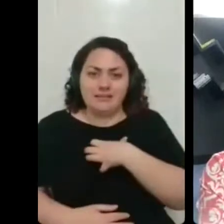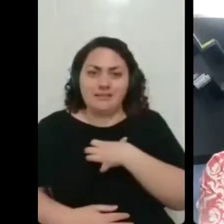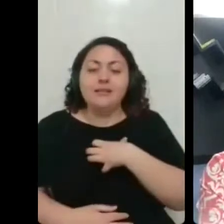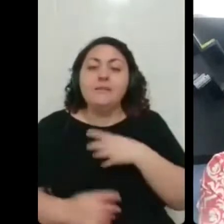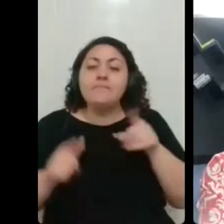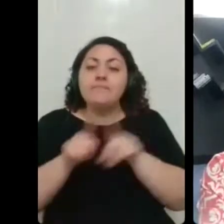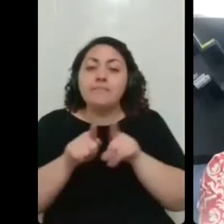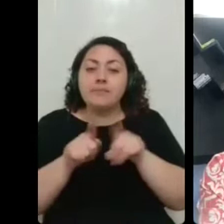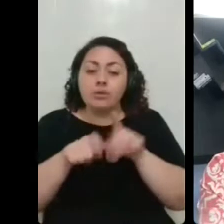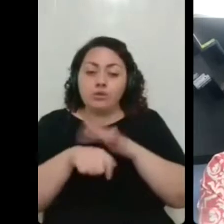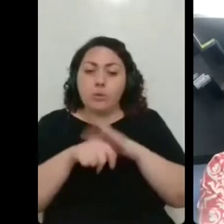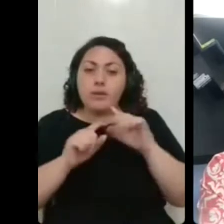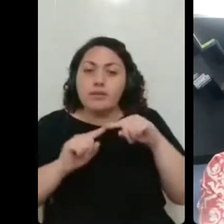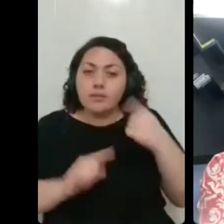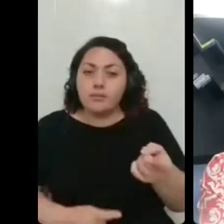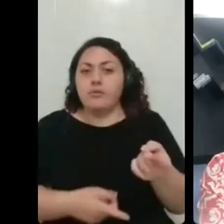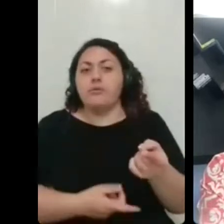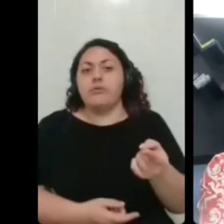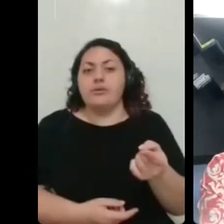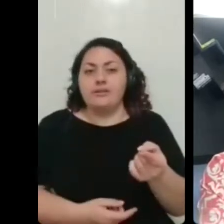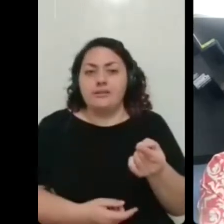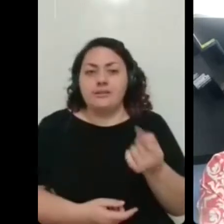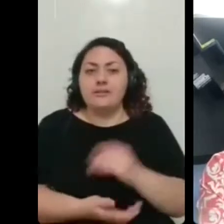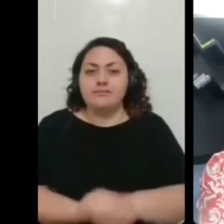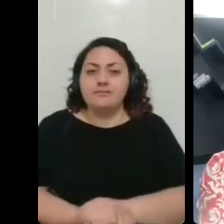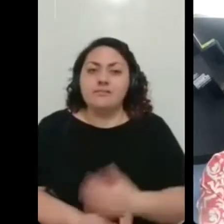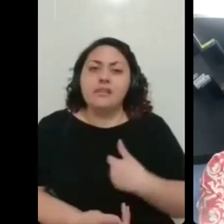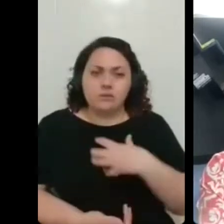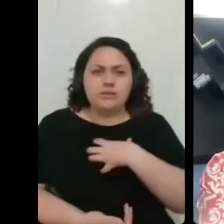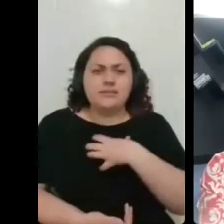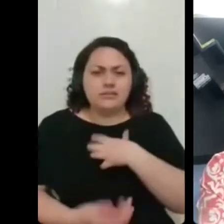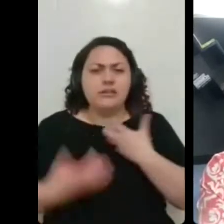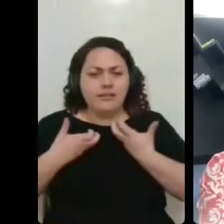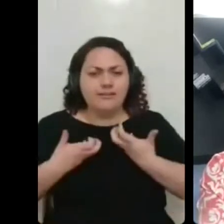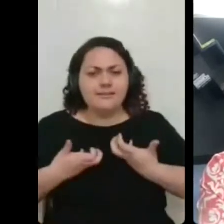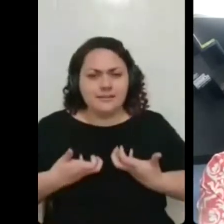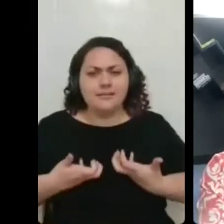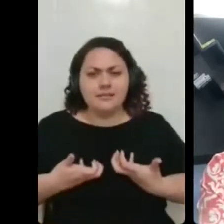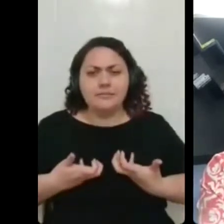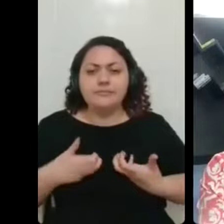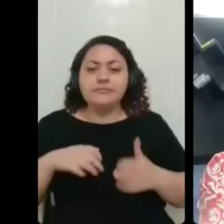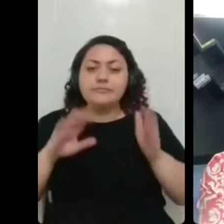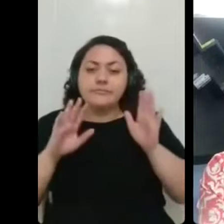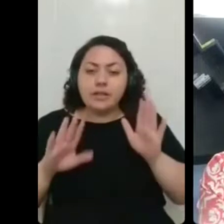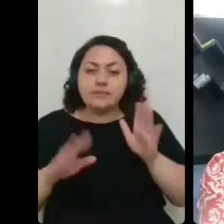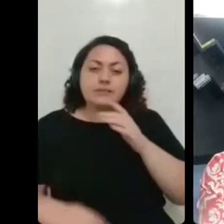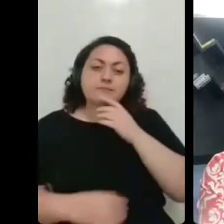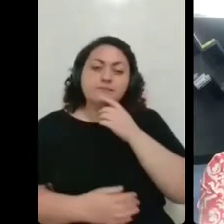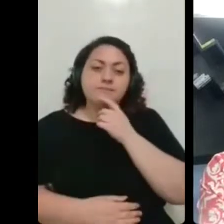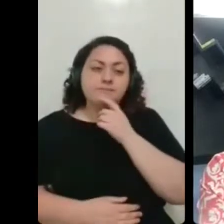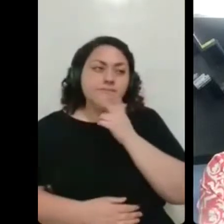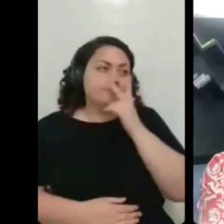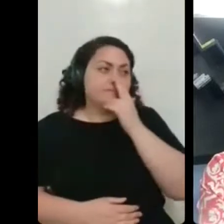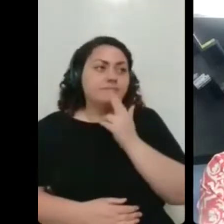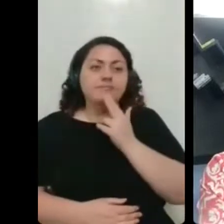a doença assim eu ainda fiquei bastante cansada mas eu digo mesmo assim por eu ter acompanhado uma